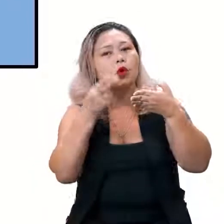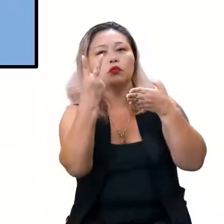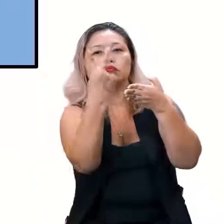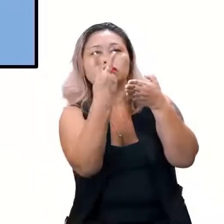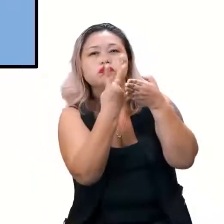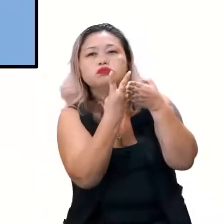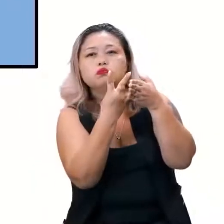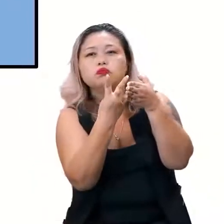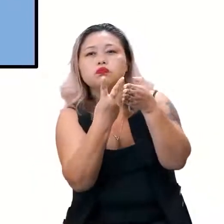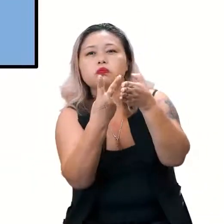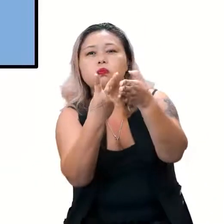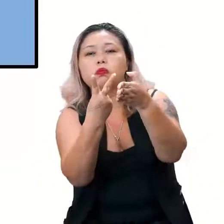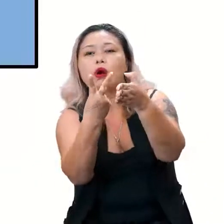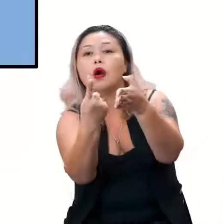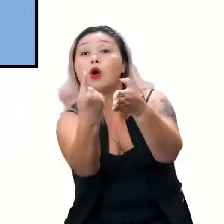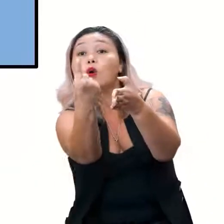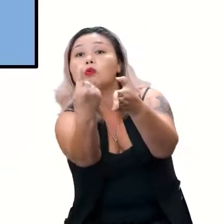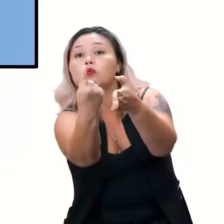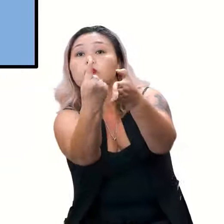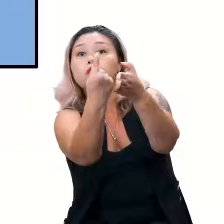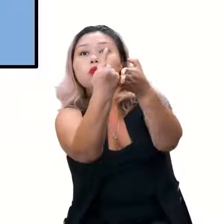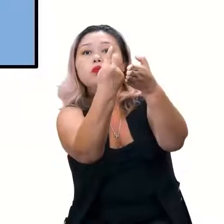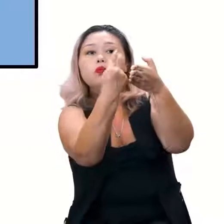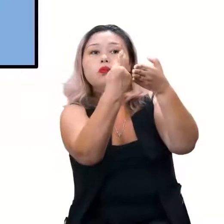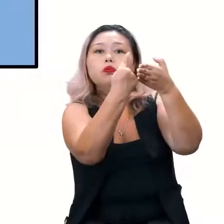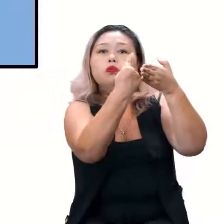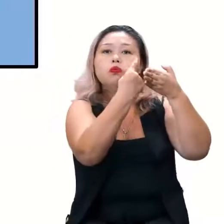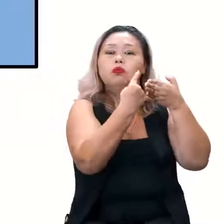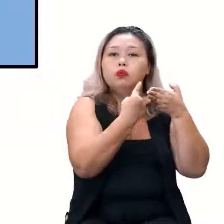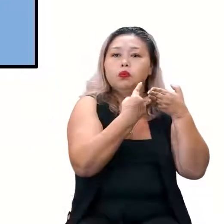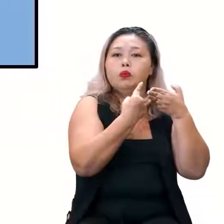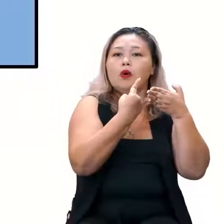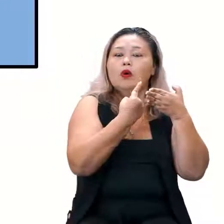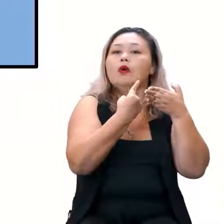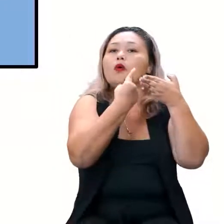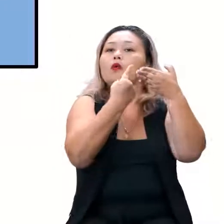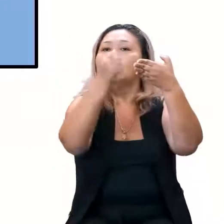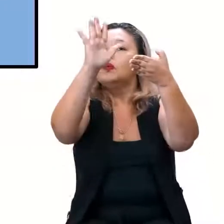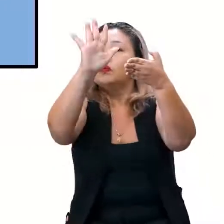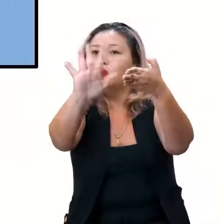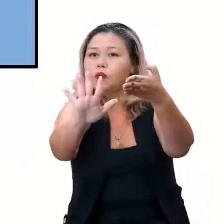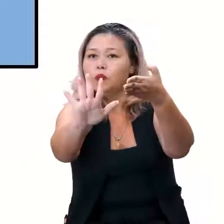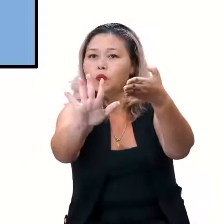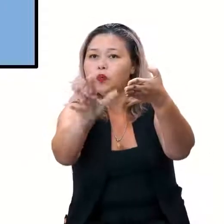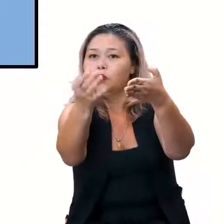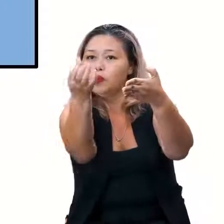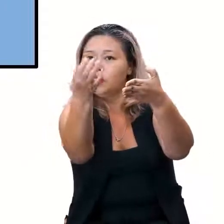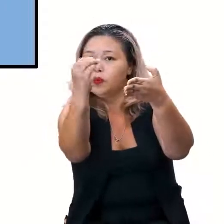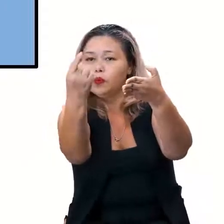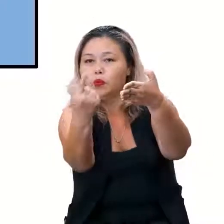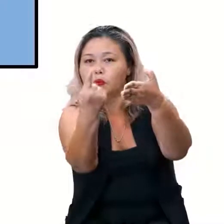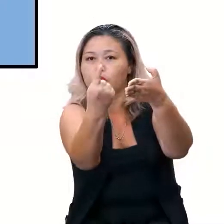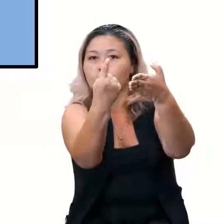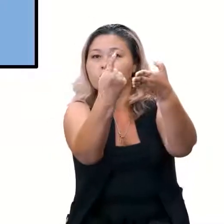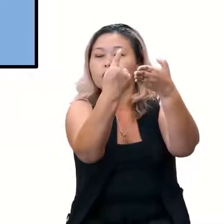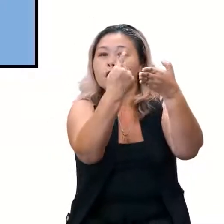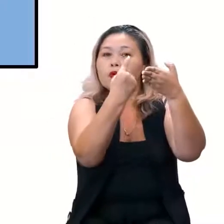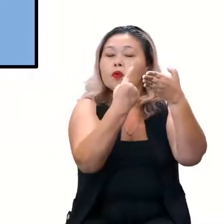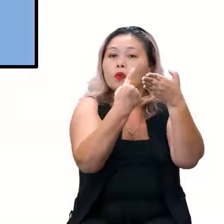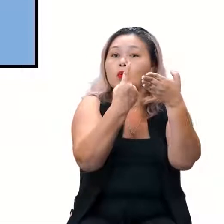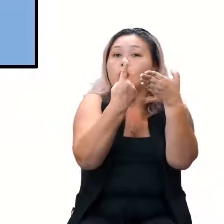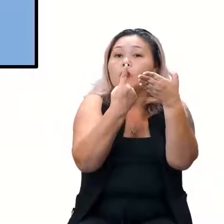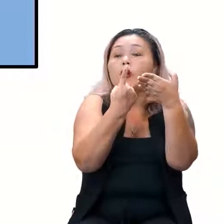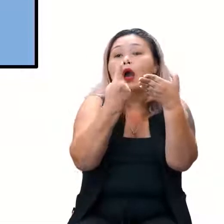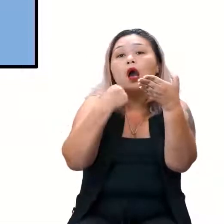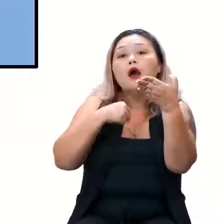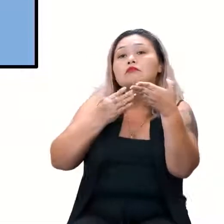outro lado e o outro voltou com o barco. Independente, qualquer um dos dois. Qualquer um dos dois. Um ficou lá do outro lado, o de 60 voltou. Voltou. E aí, esse de 60 passou o